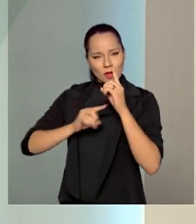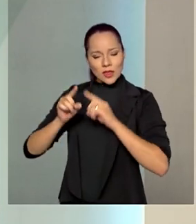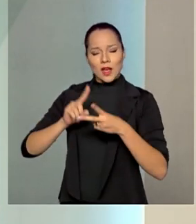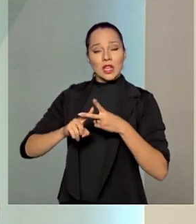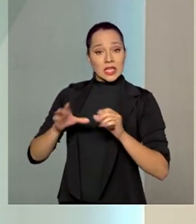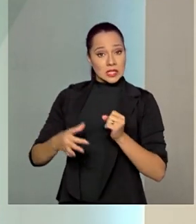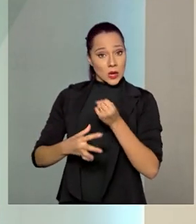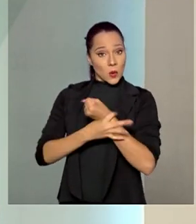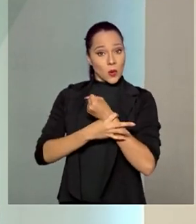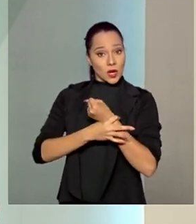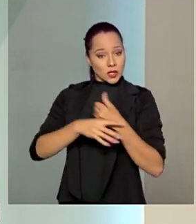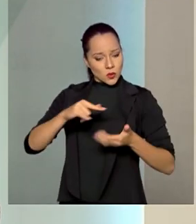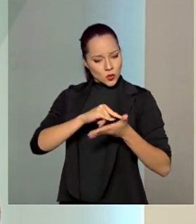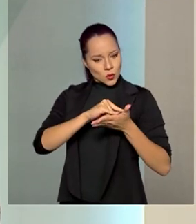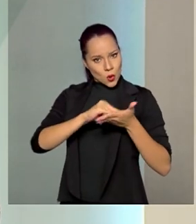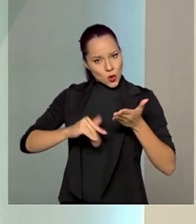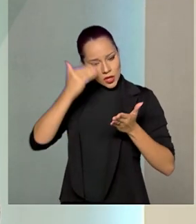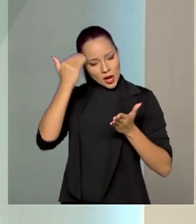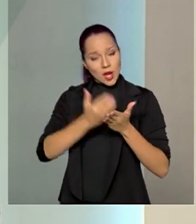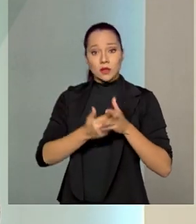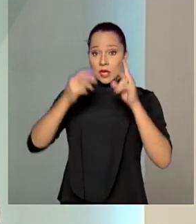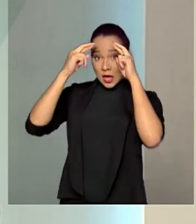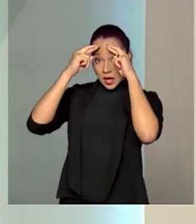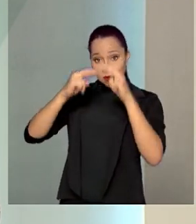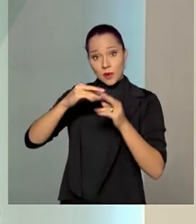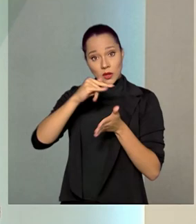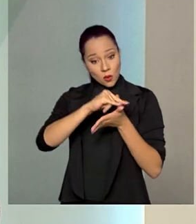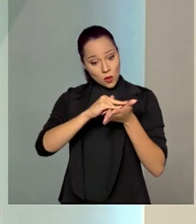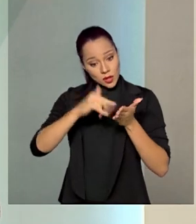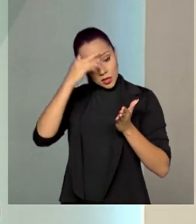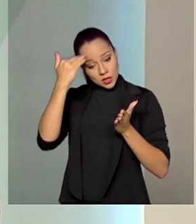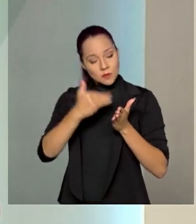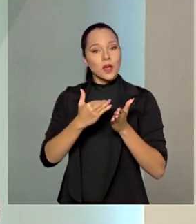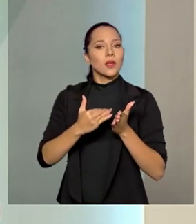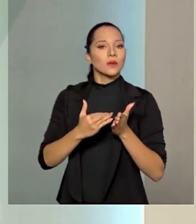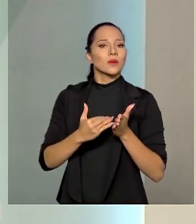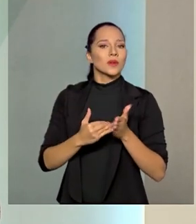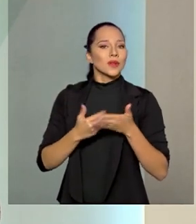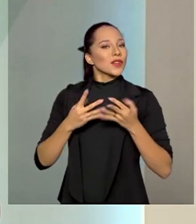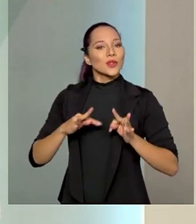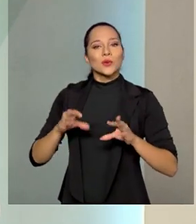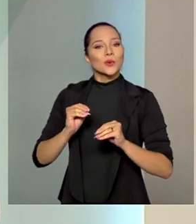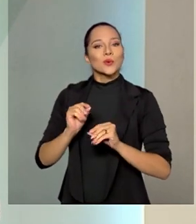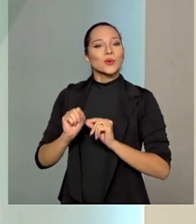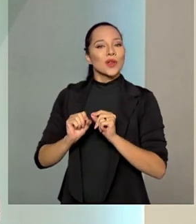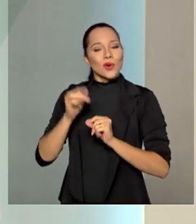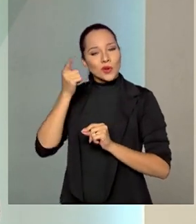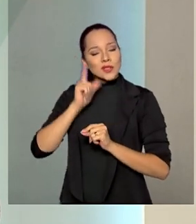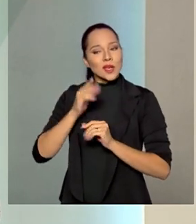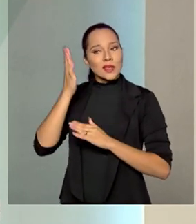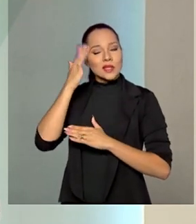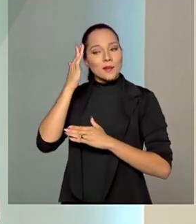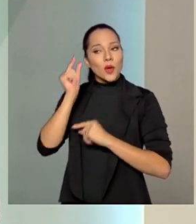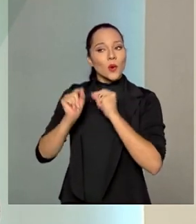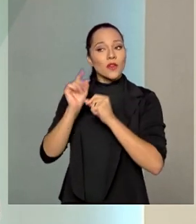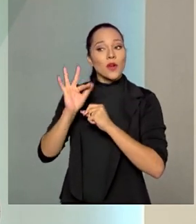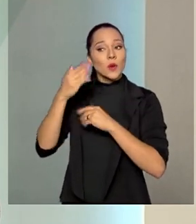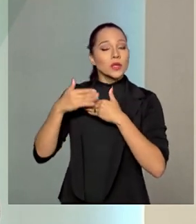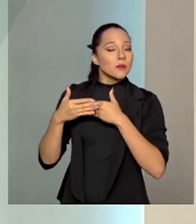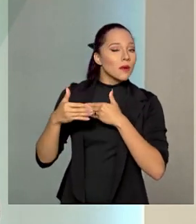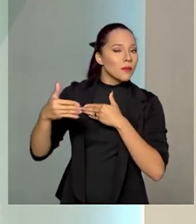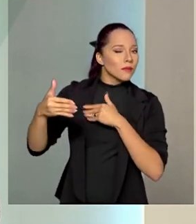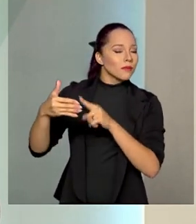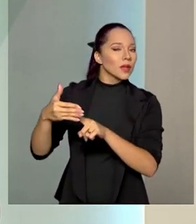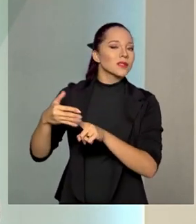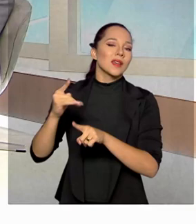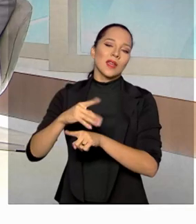jurídica e regulatória, respeito aos contratos e tudo isso leva à previsibilidade, que é fundamental